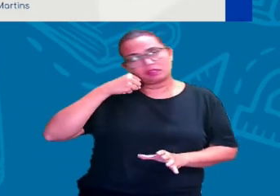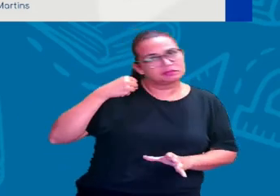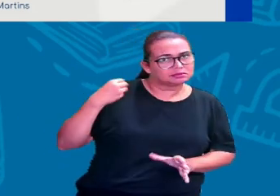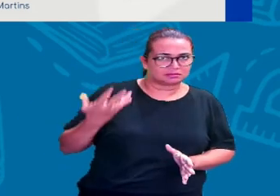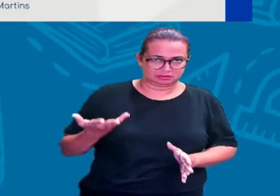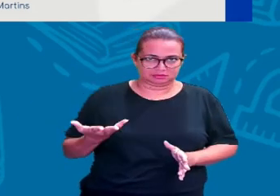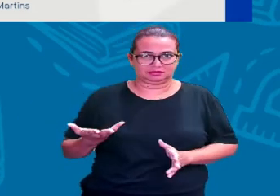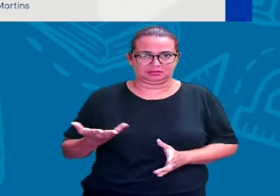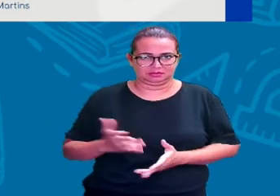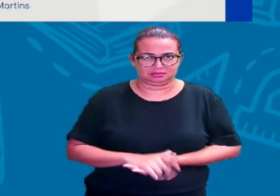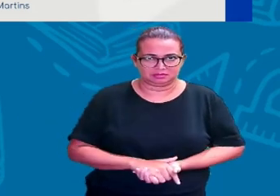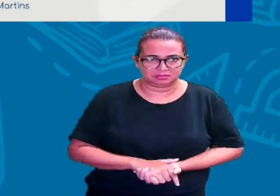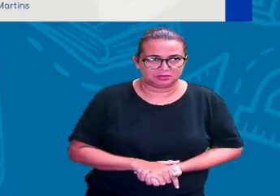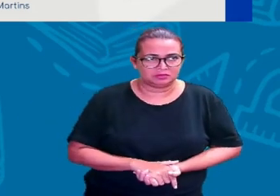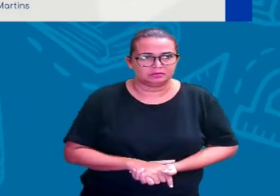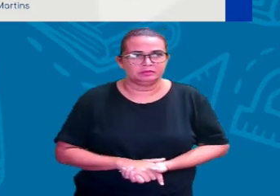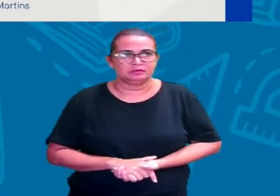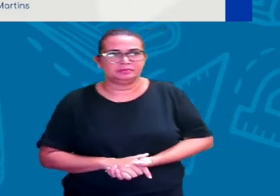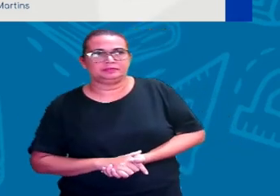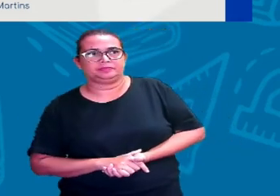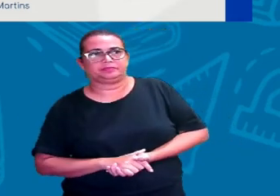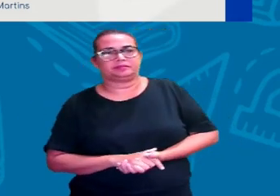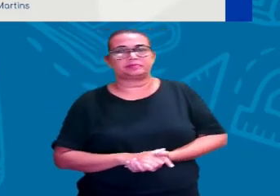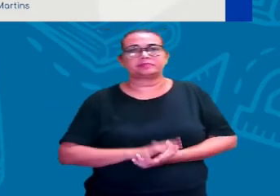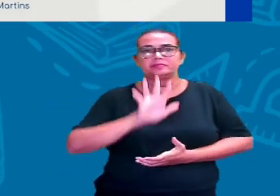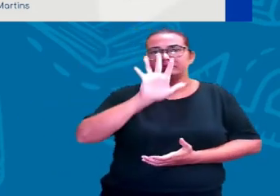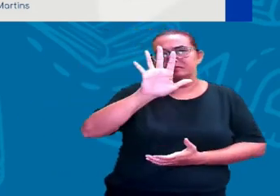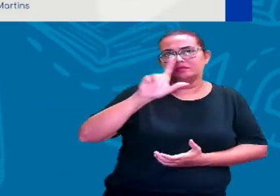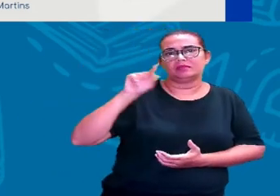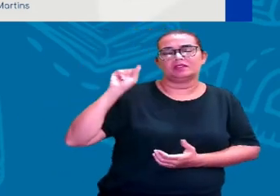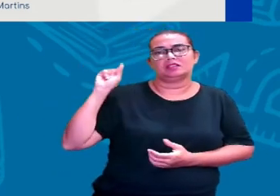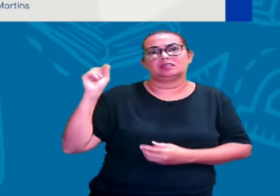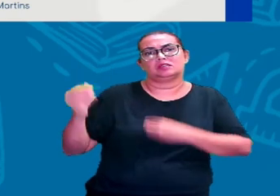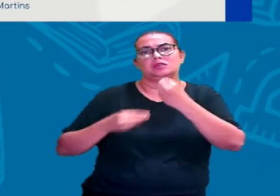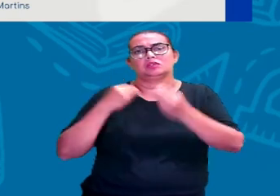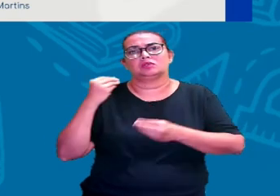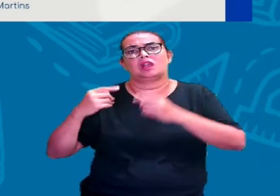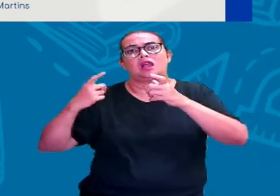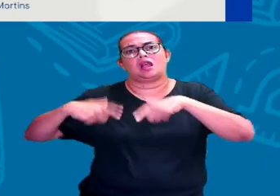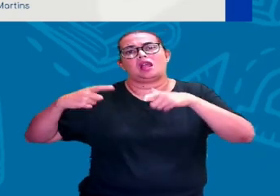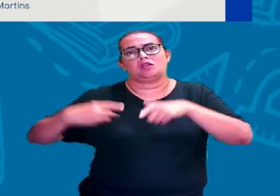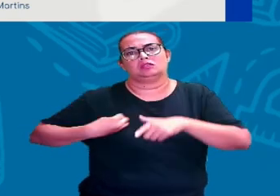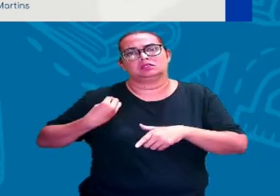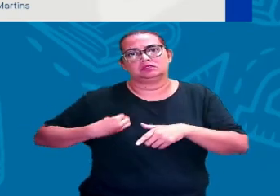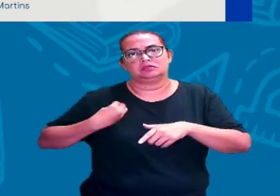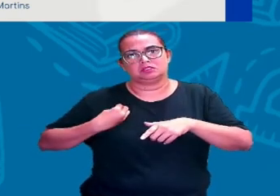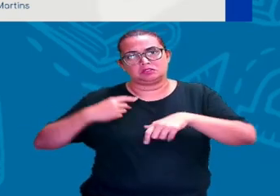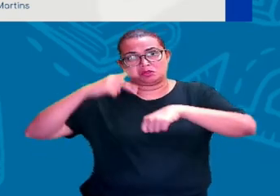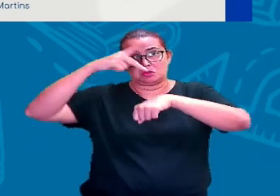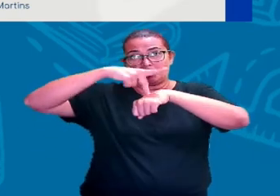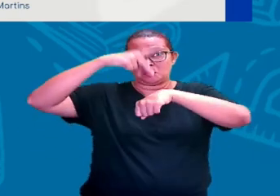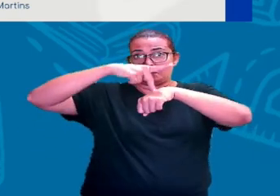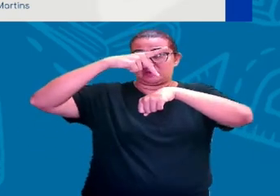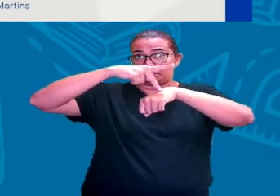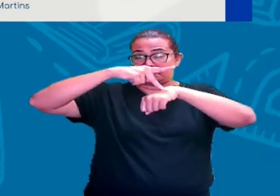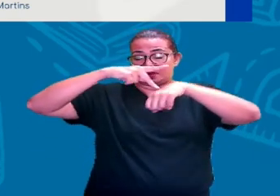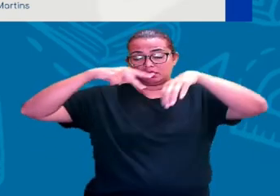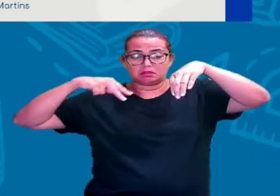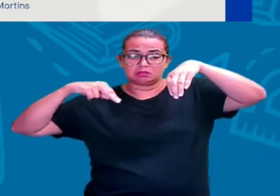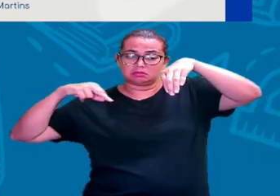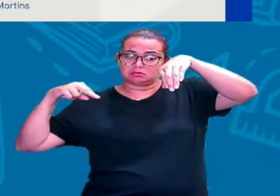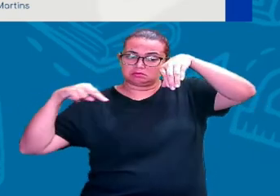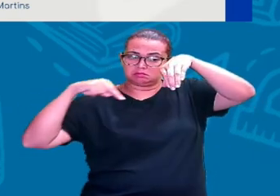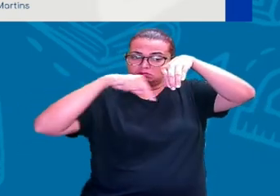Então, ainda no Paleolítico, eles viviam em cavernas, né? Pra se proteger das geadas, da chuva e das tempestades.